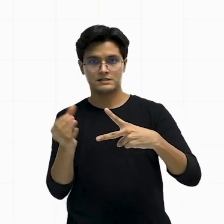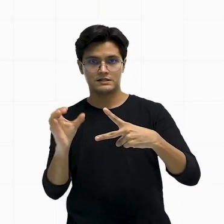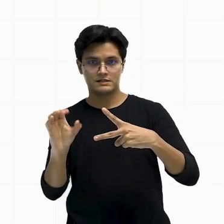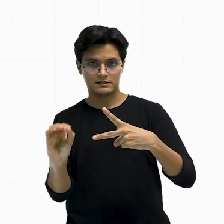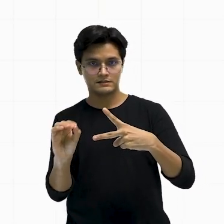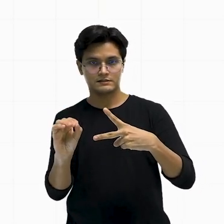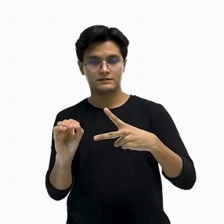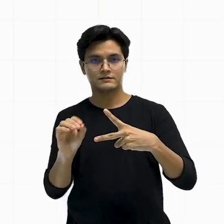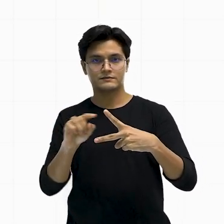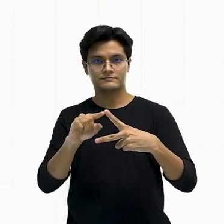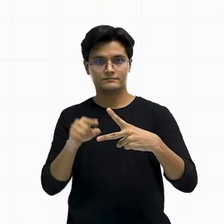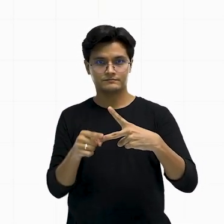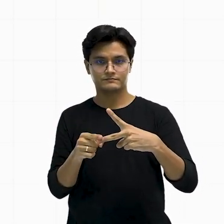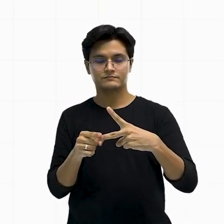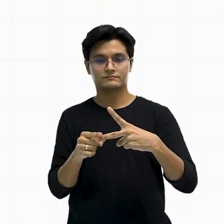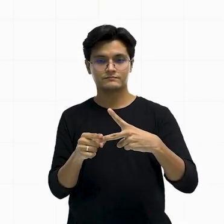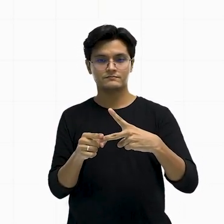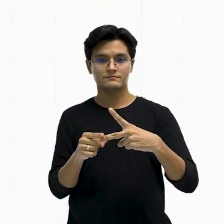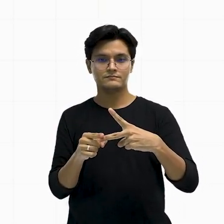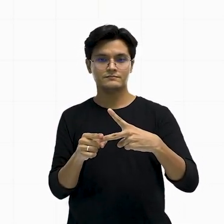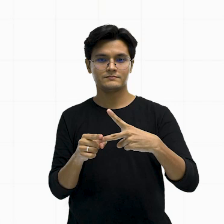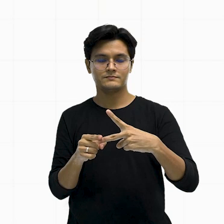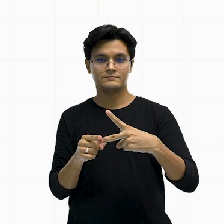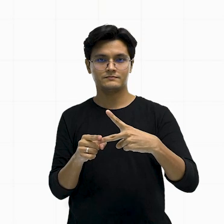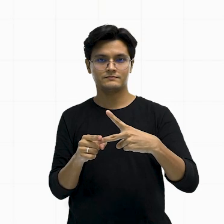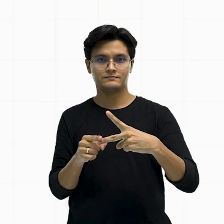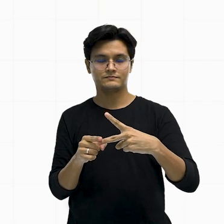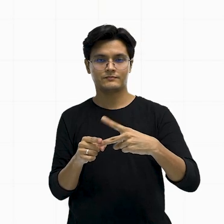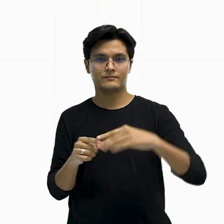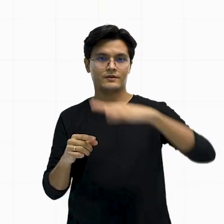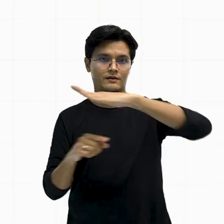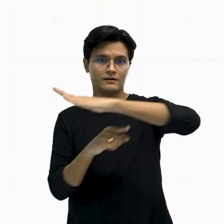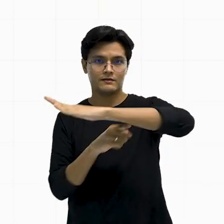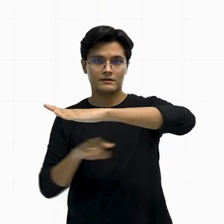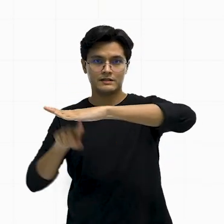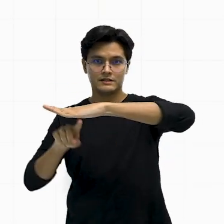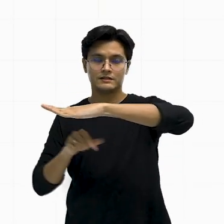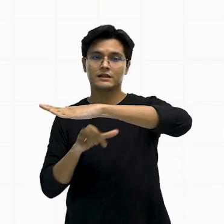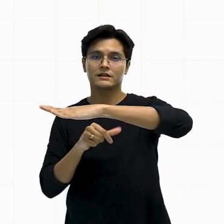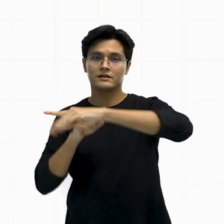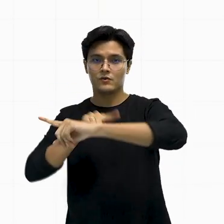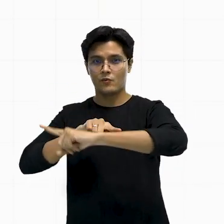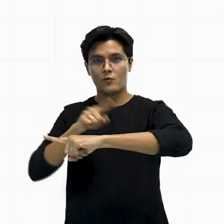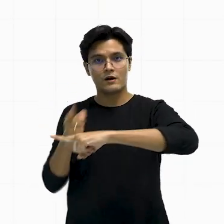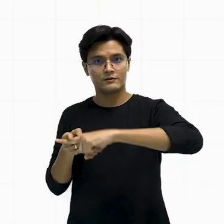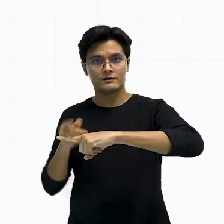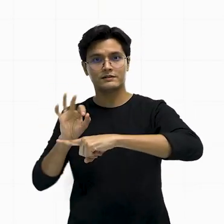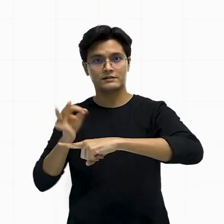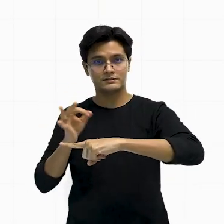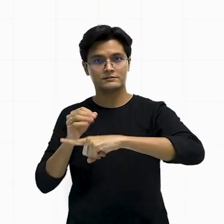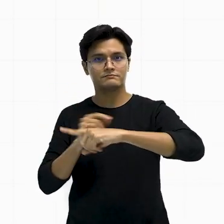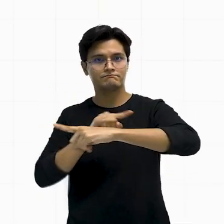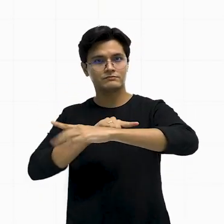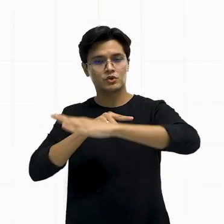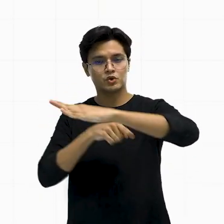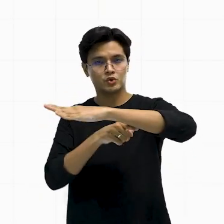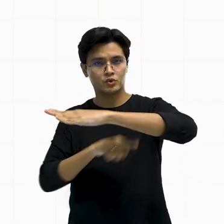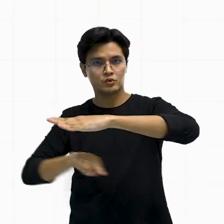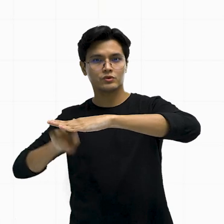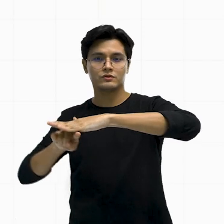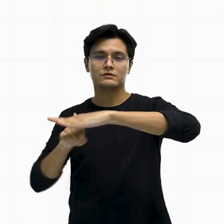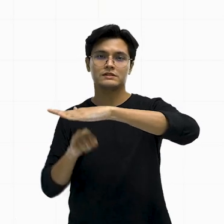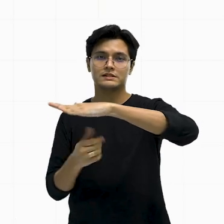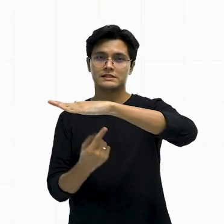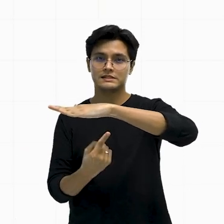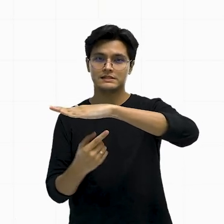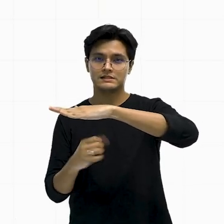parte, nessa meia-lua aqui, tá? Eu tenho um ângulo raso e toda ela vale 180